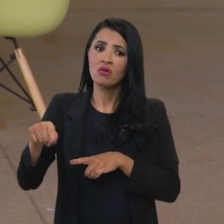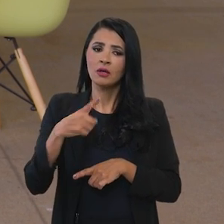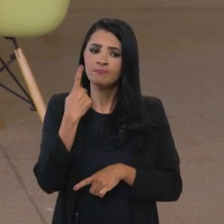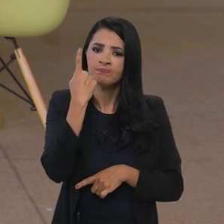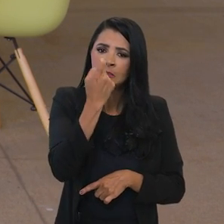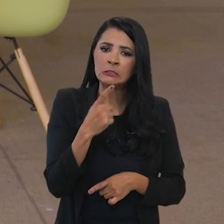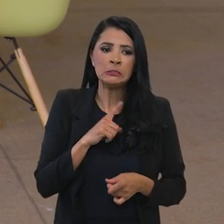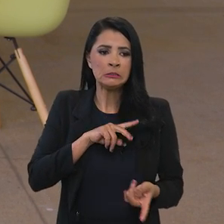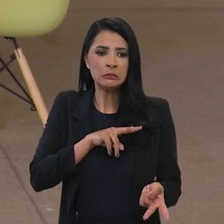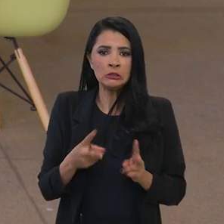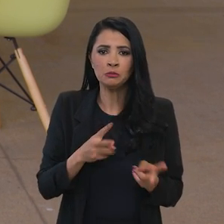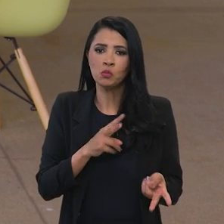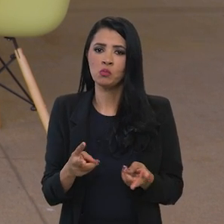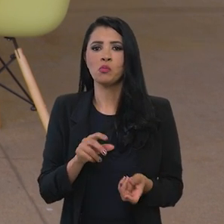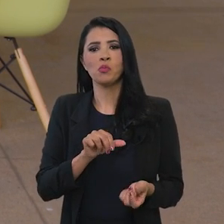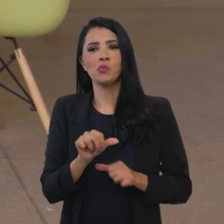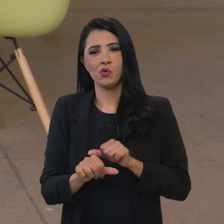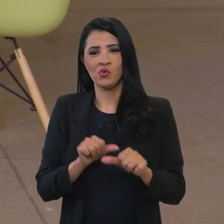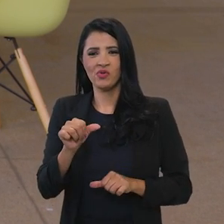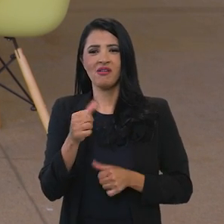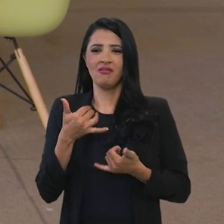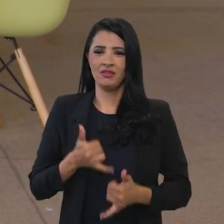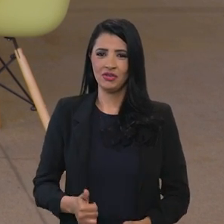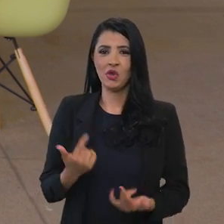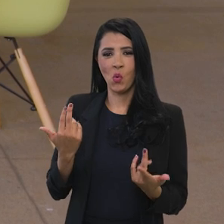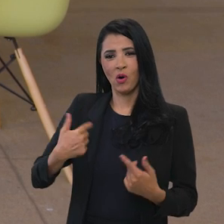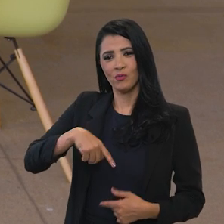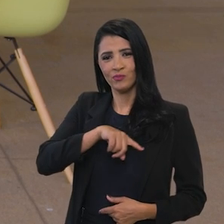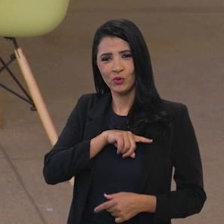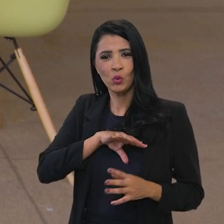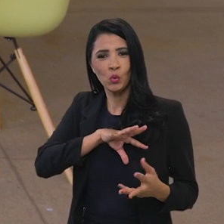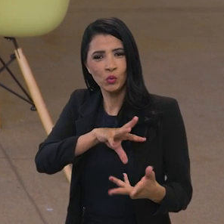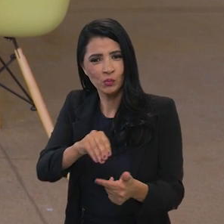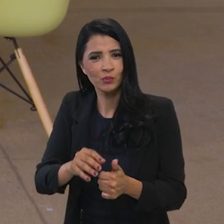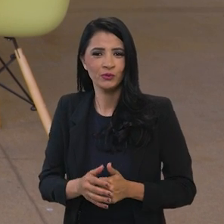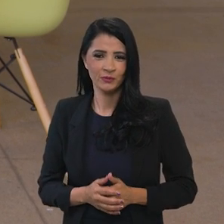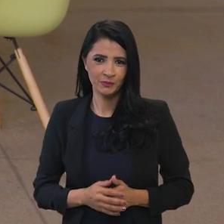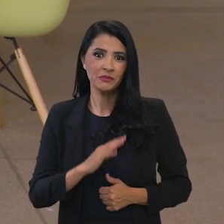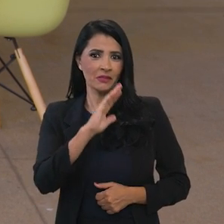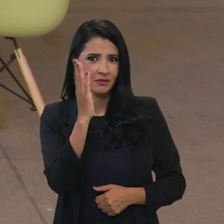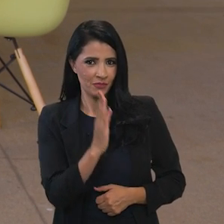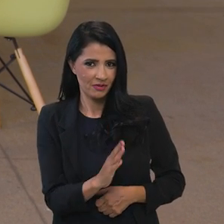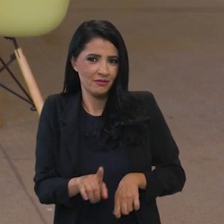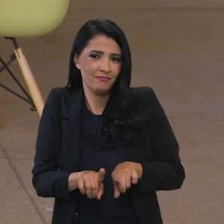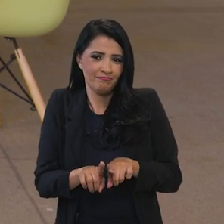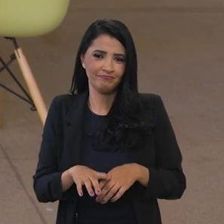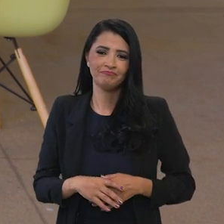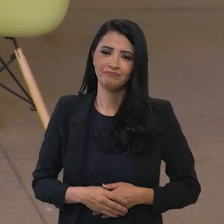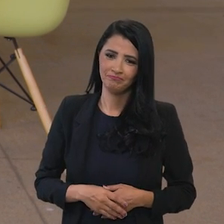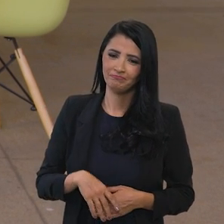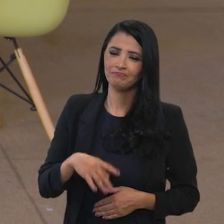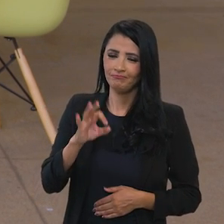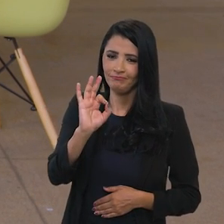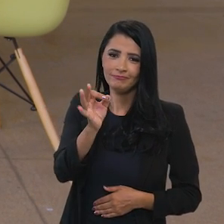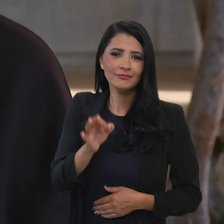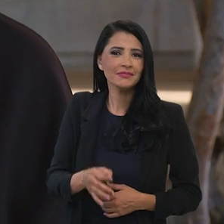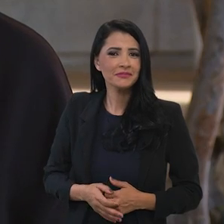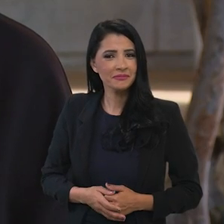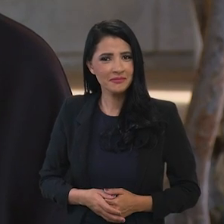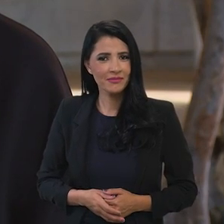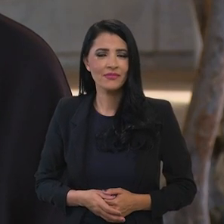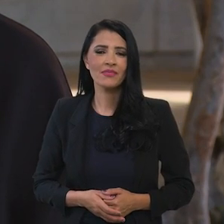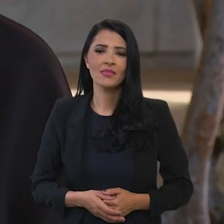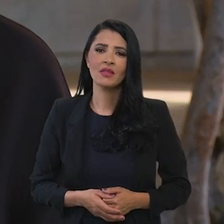essa transição que o mundo busca e finalmente Carol e o Brasil também sem dúvida sem dúvida